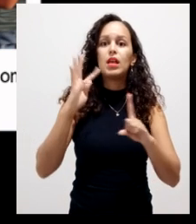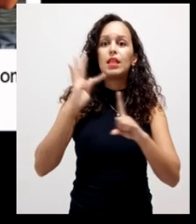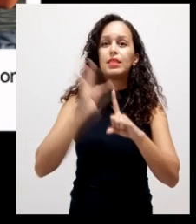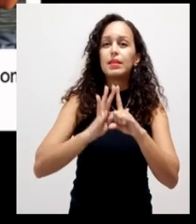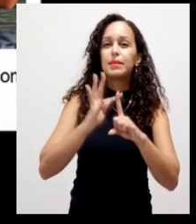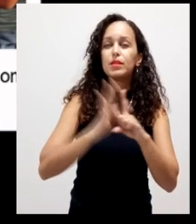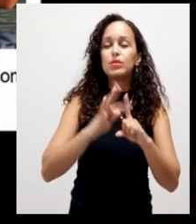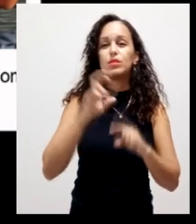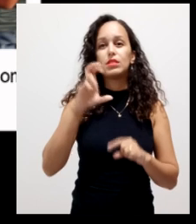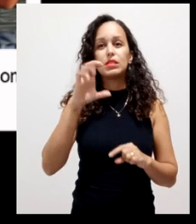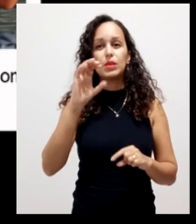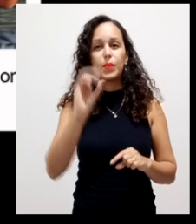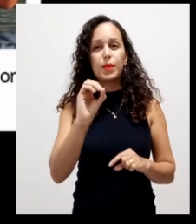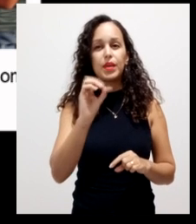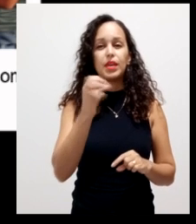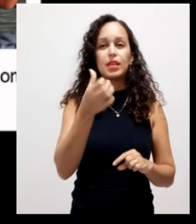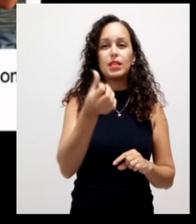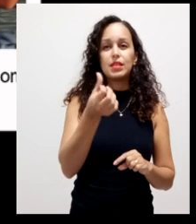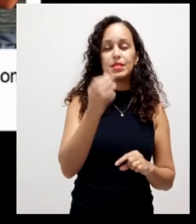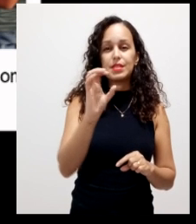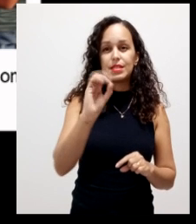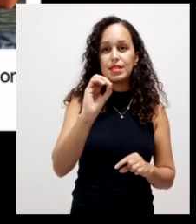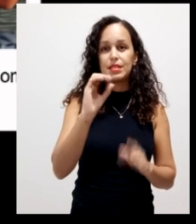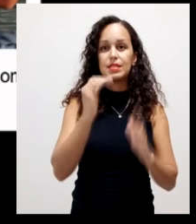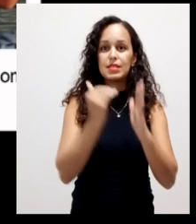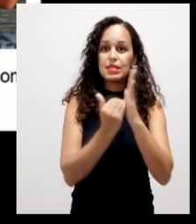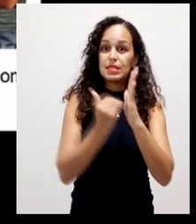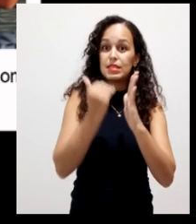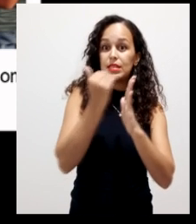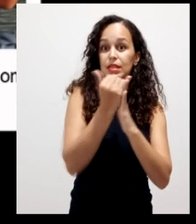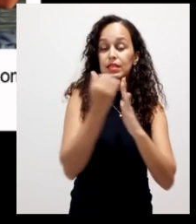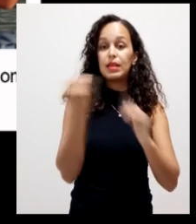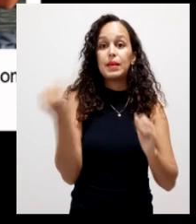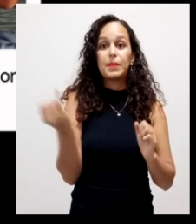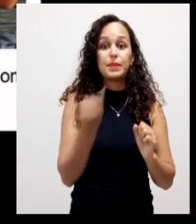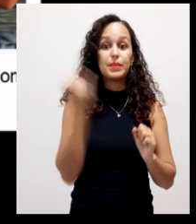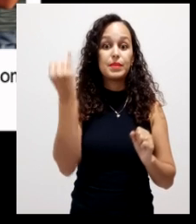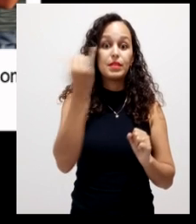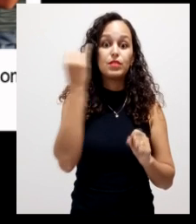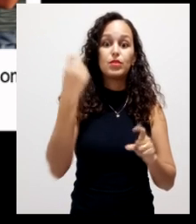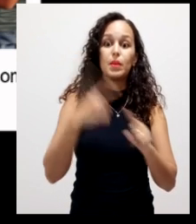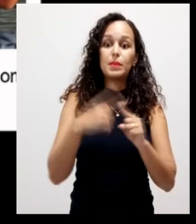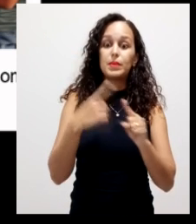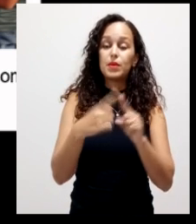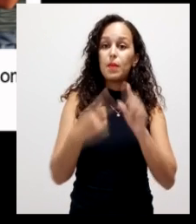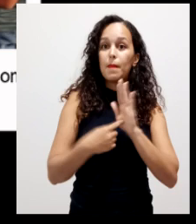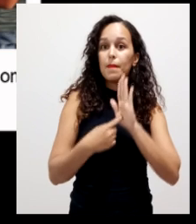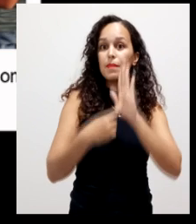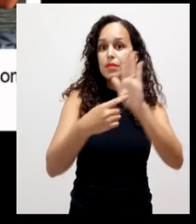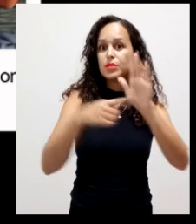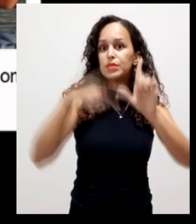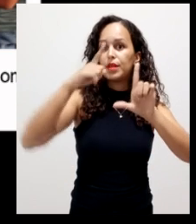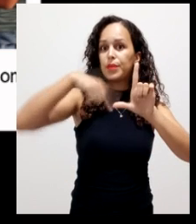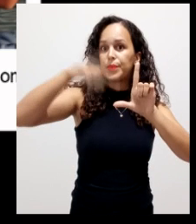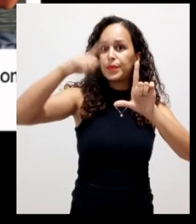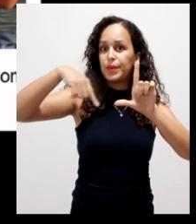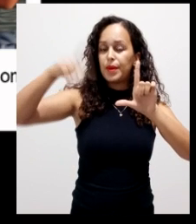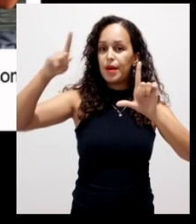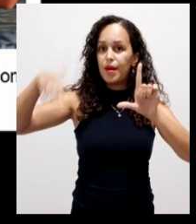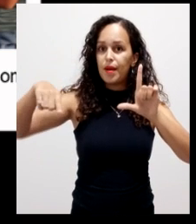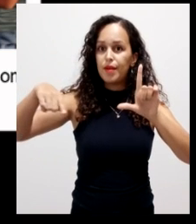temperaturas de 60 e um pouquinho acima é importante porque como eu mostrei aquele gráfico primeiro